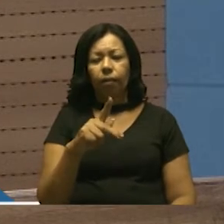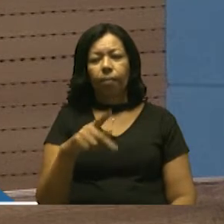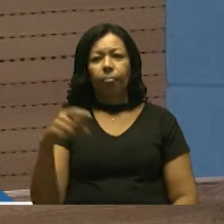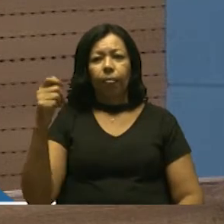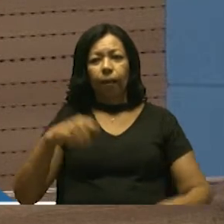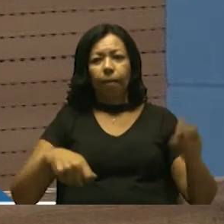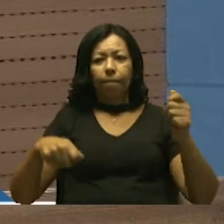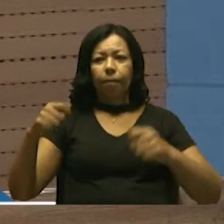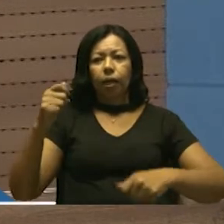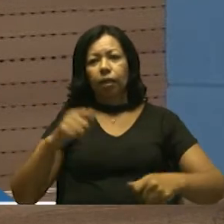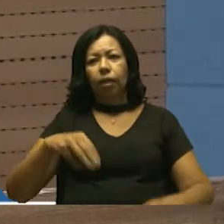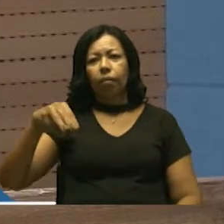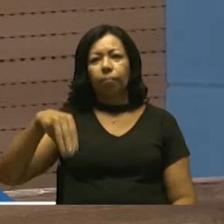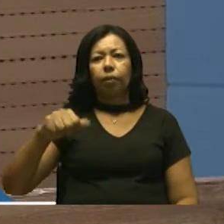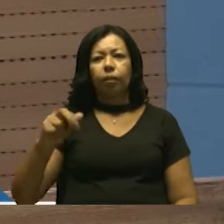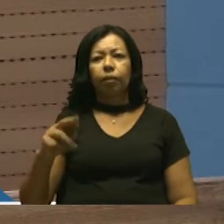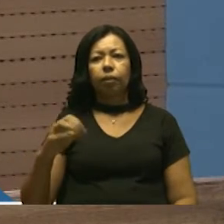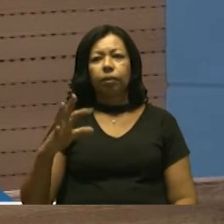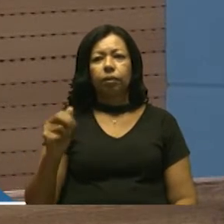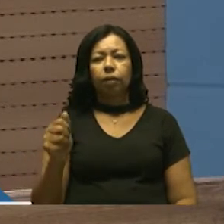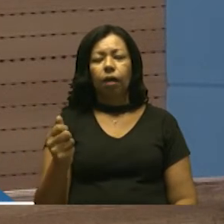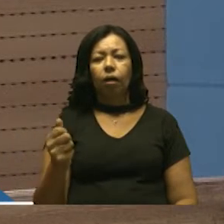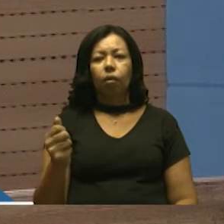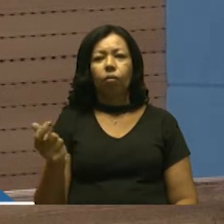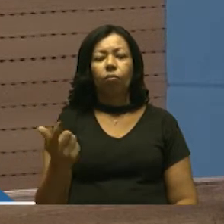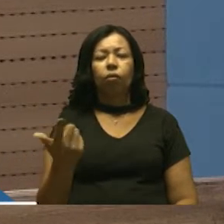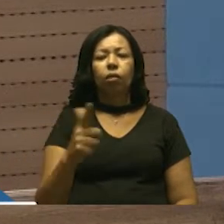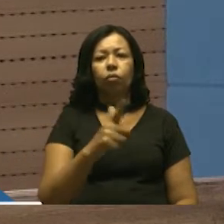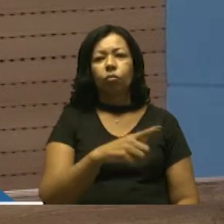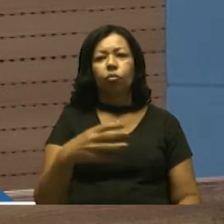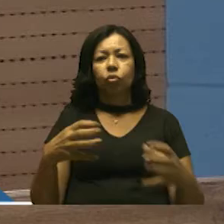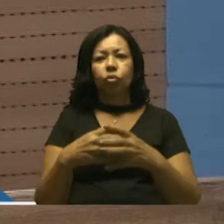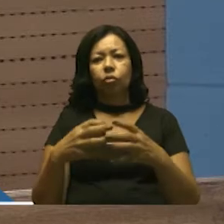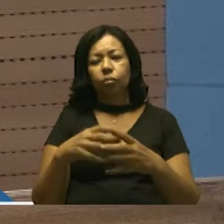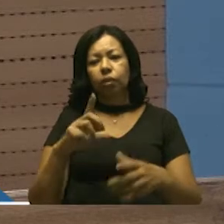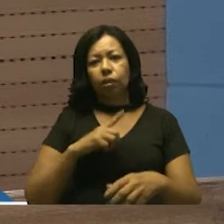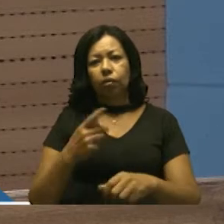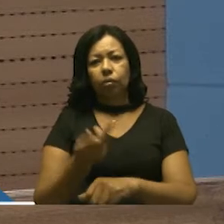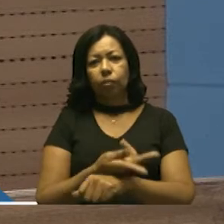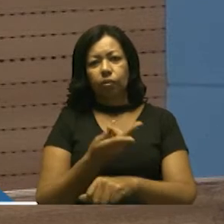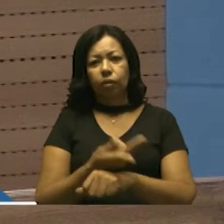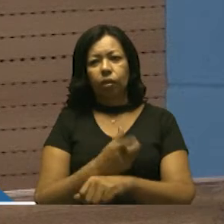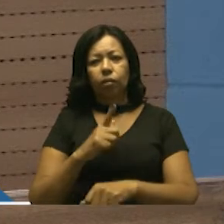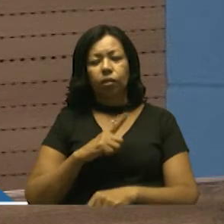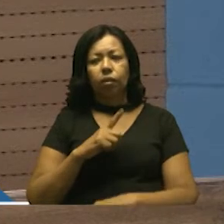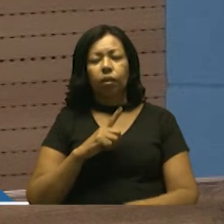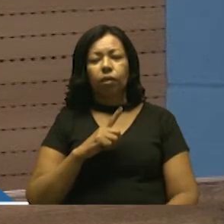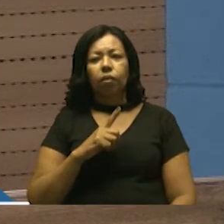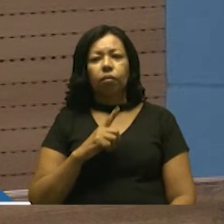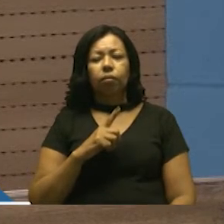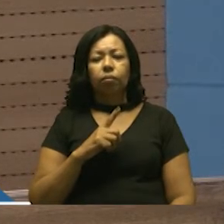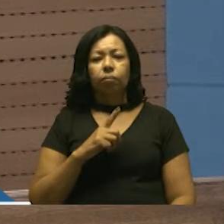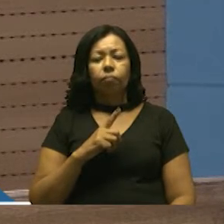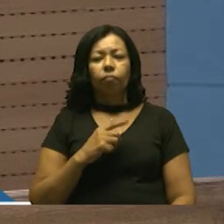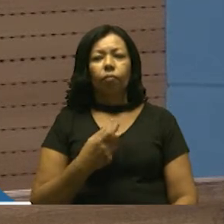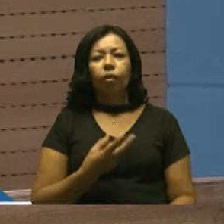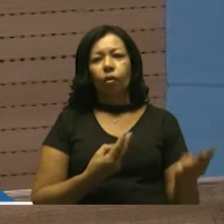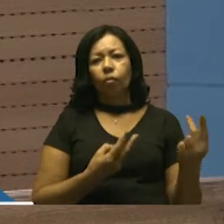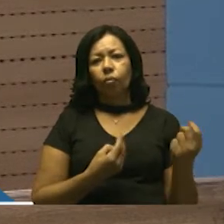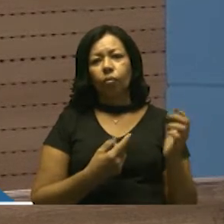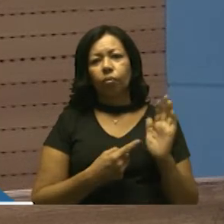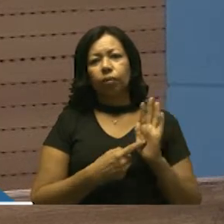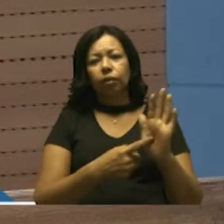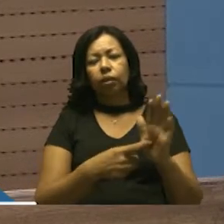banda marcial e a banda sinfônica e outros grupos que têm nos procurado e aquilo que está no nosso alcance como representante do povo,